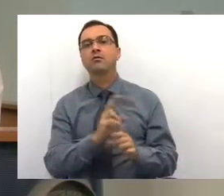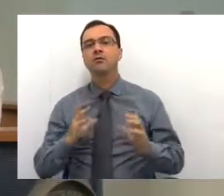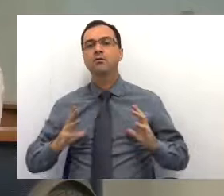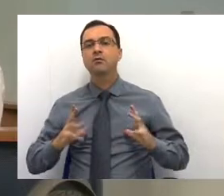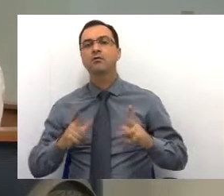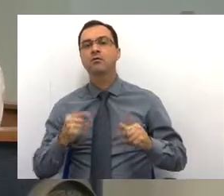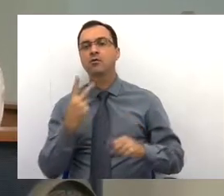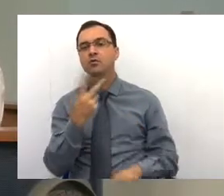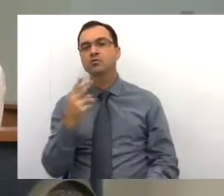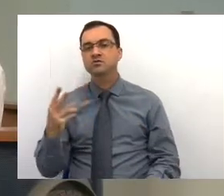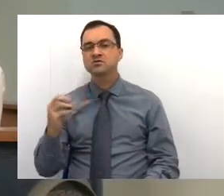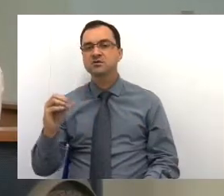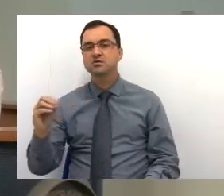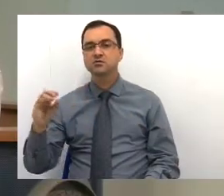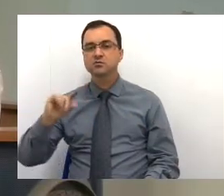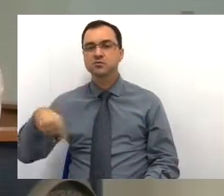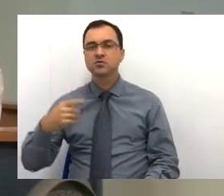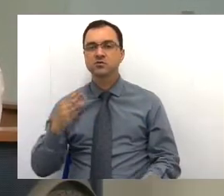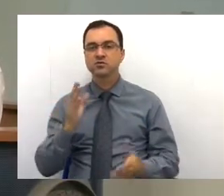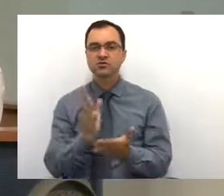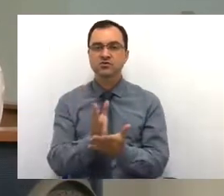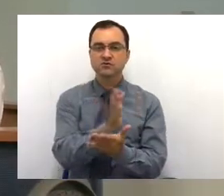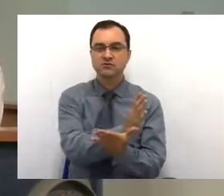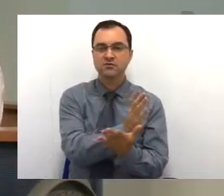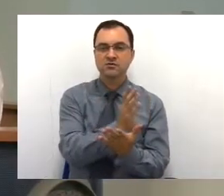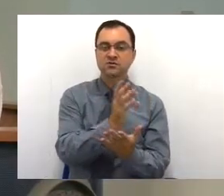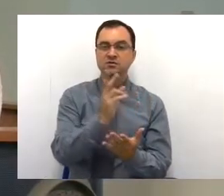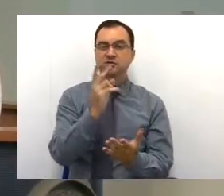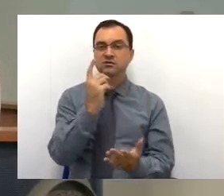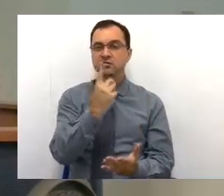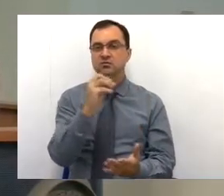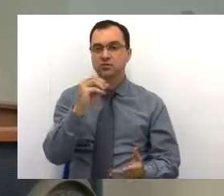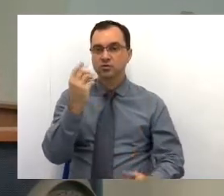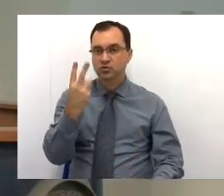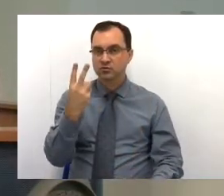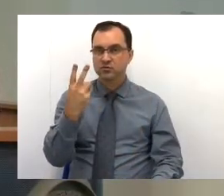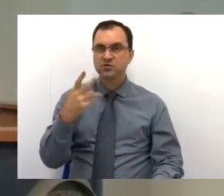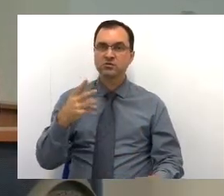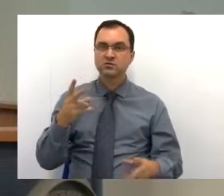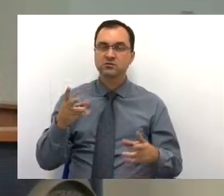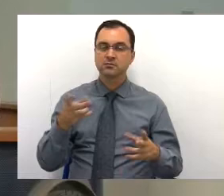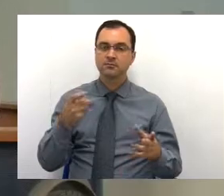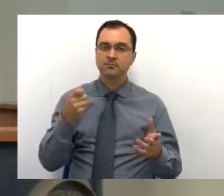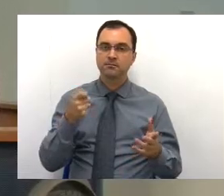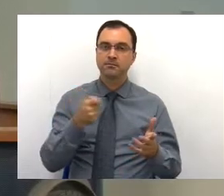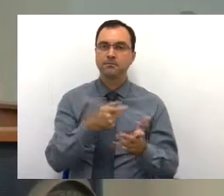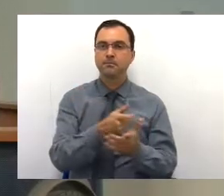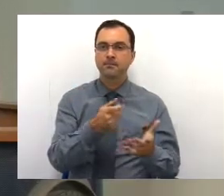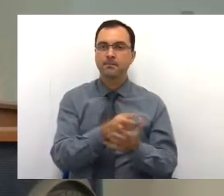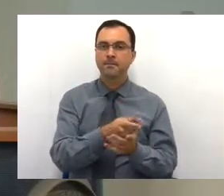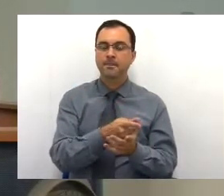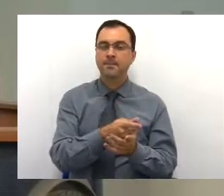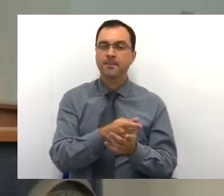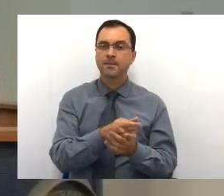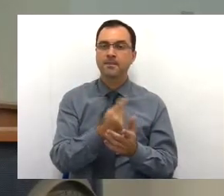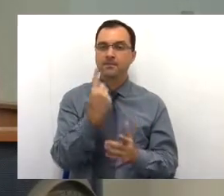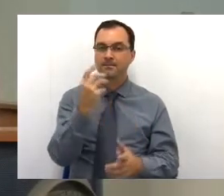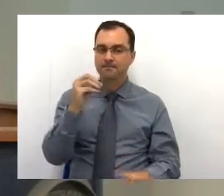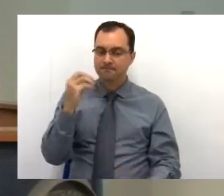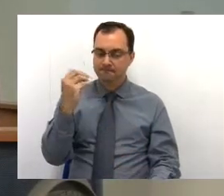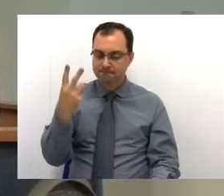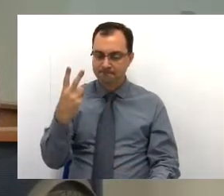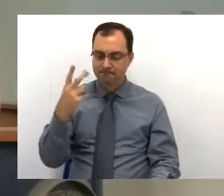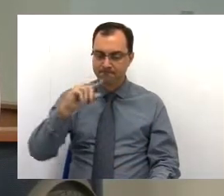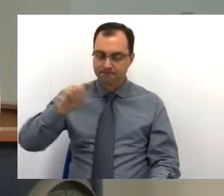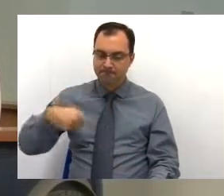milhões, sendo dividido em 102 milhões referente a receitas de despesas. 102 milhões dá